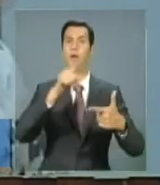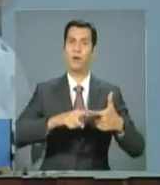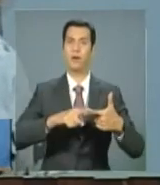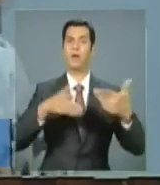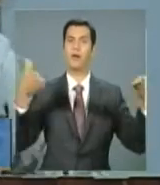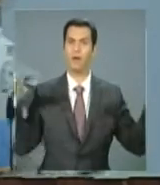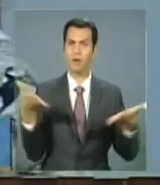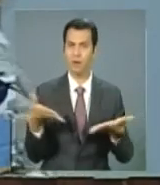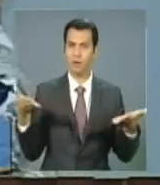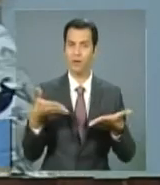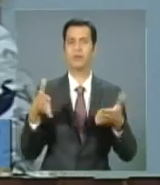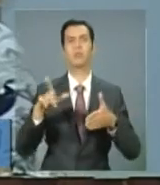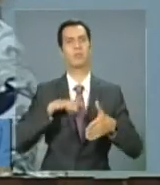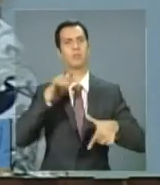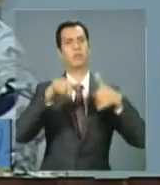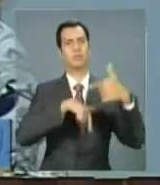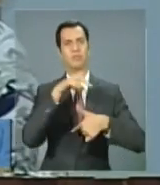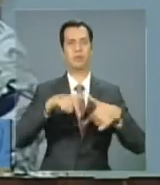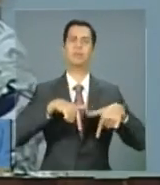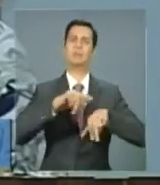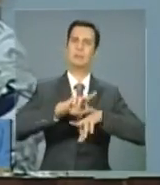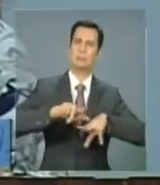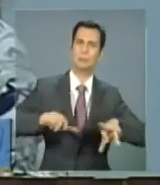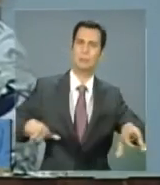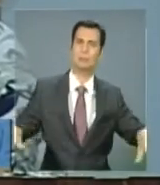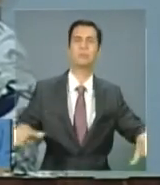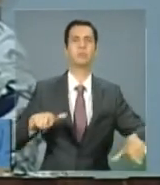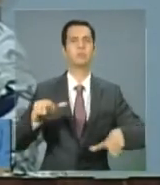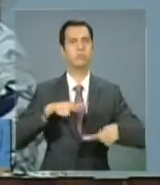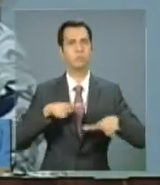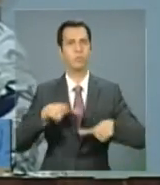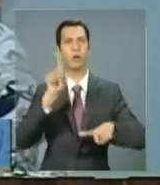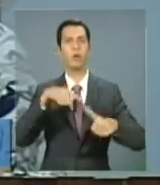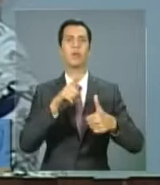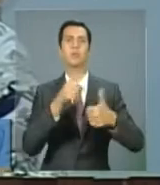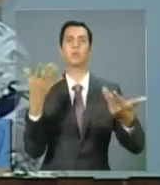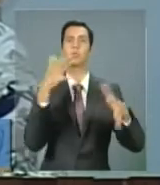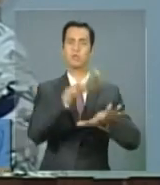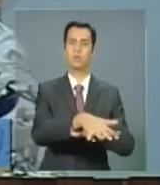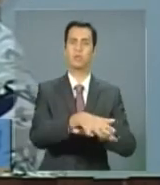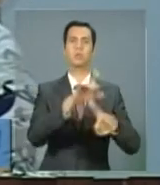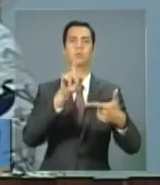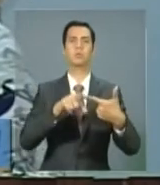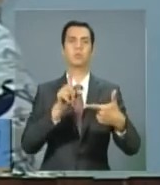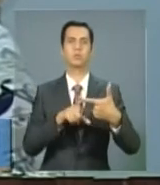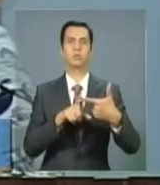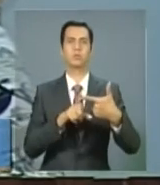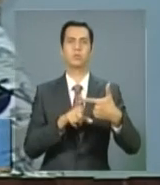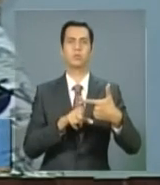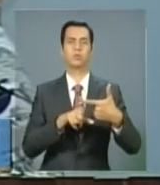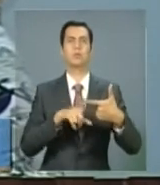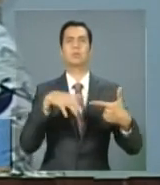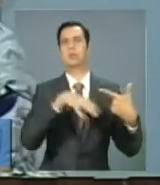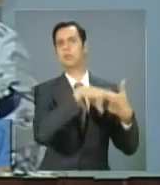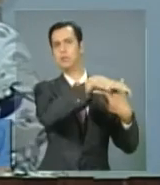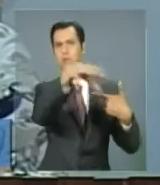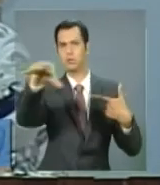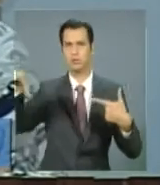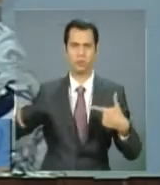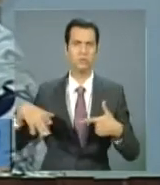esse conjunto de ações envolvendo inclusão produtiva, envolvendo intersetorialidade,